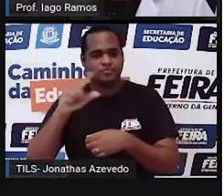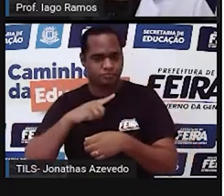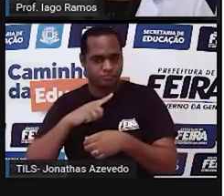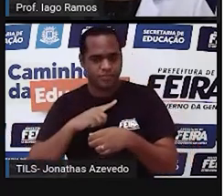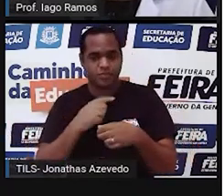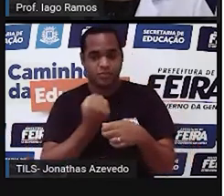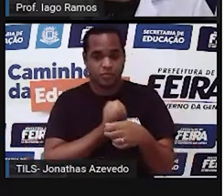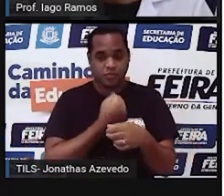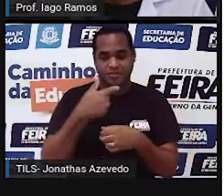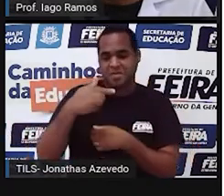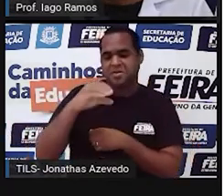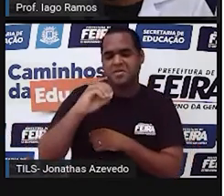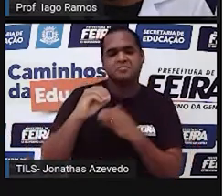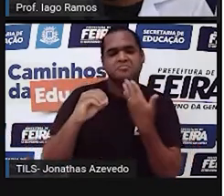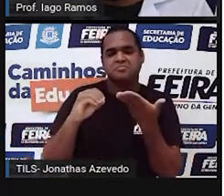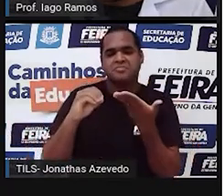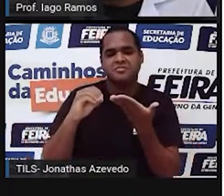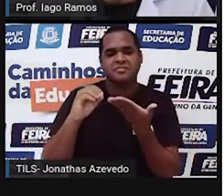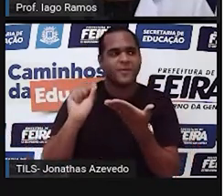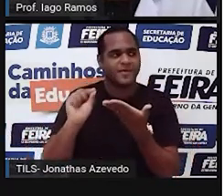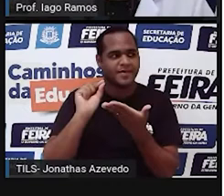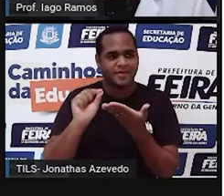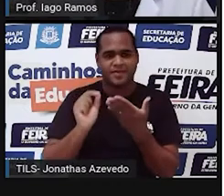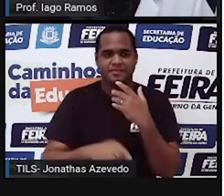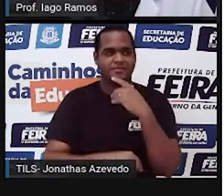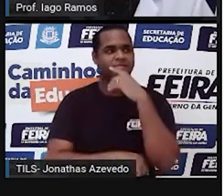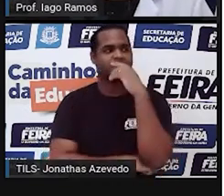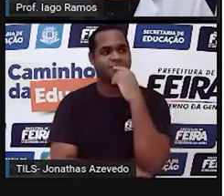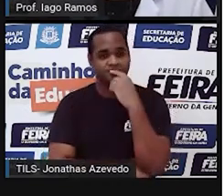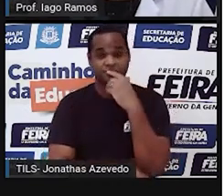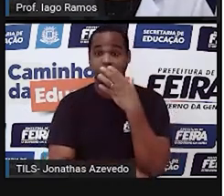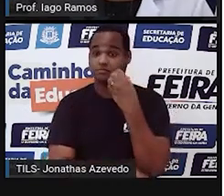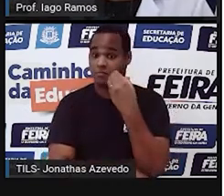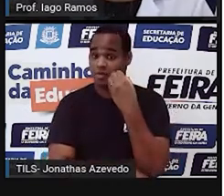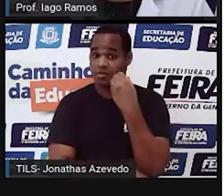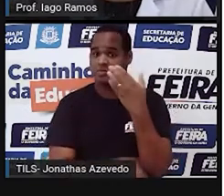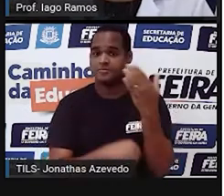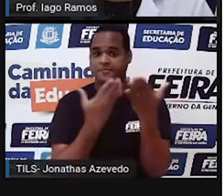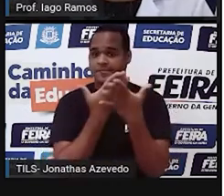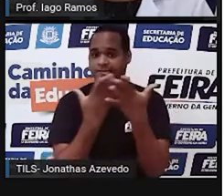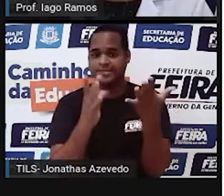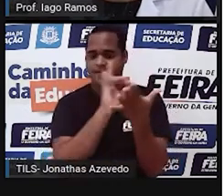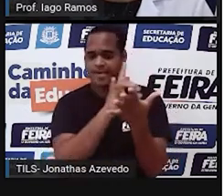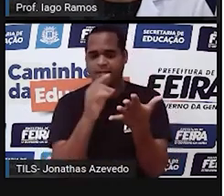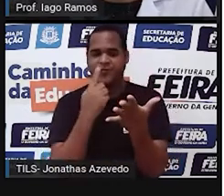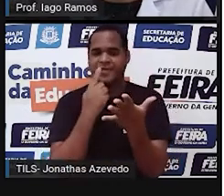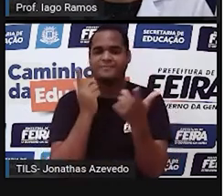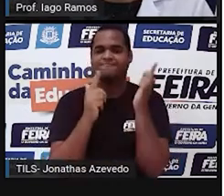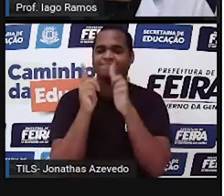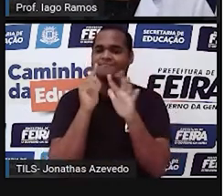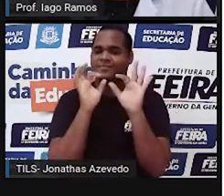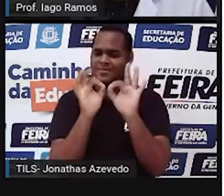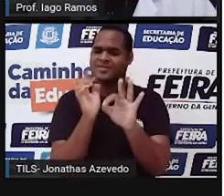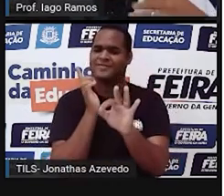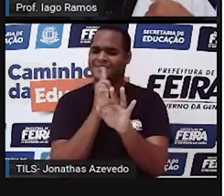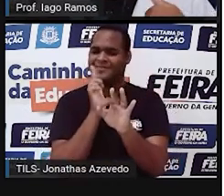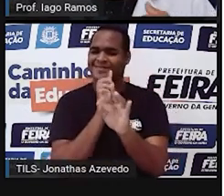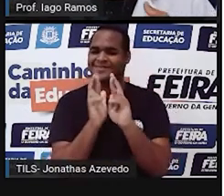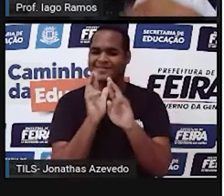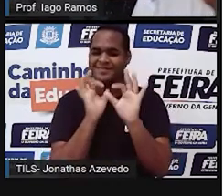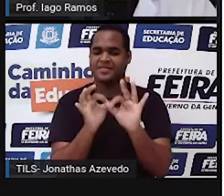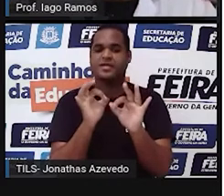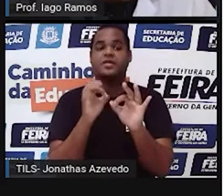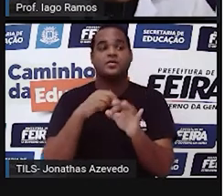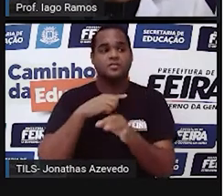O número 70? Bom, você já deve ter chegado aí na sua resposta, né? E com